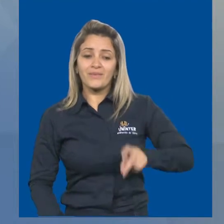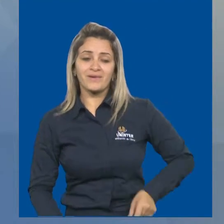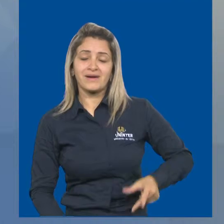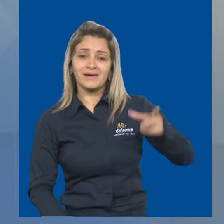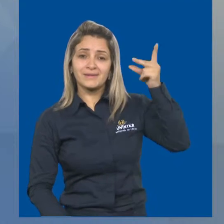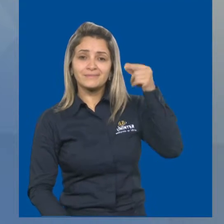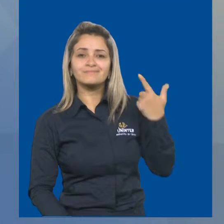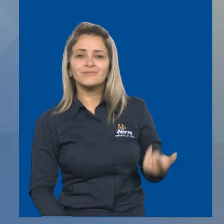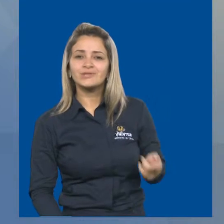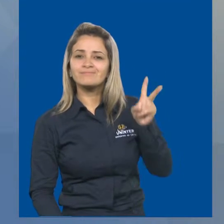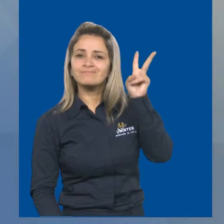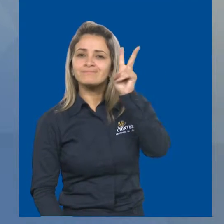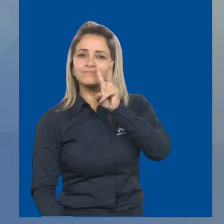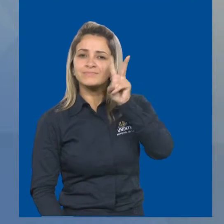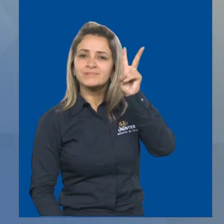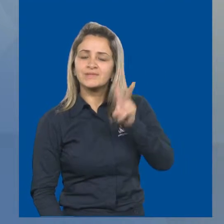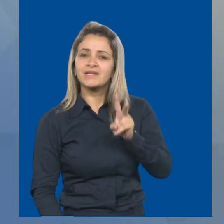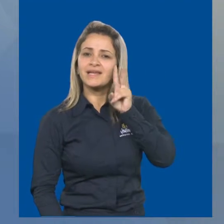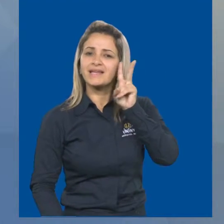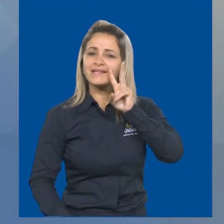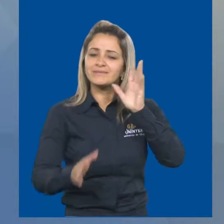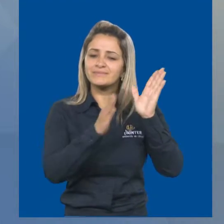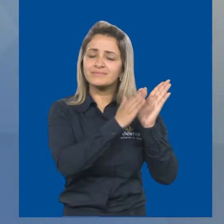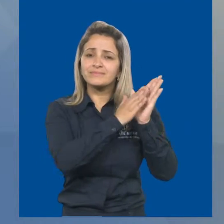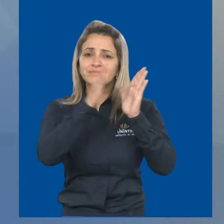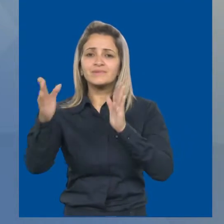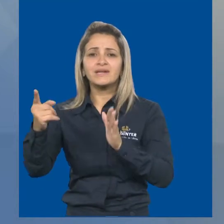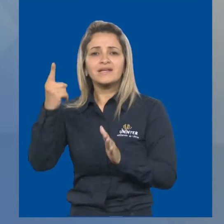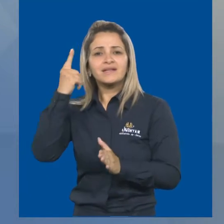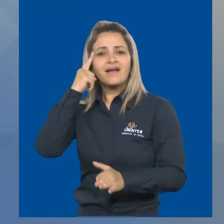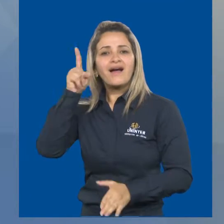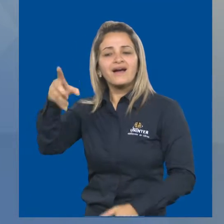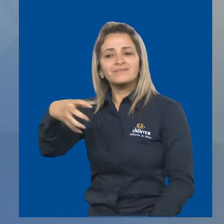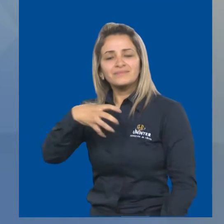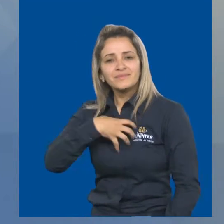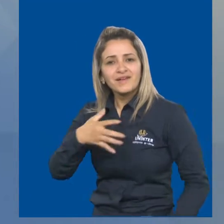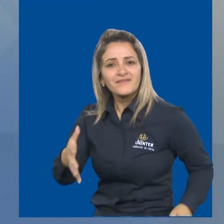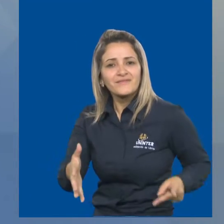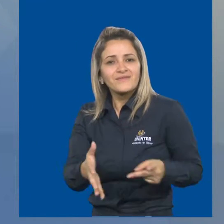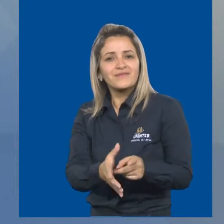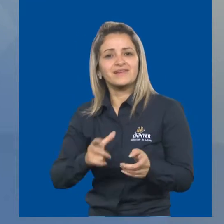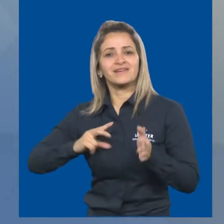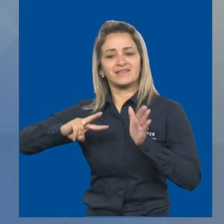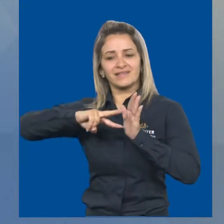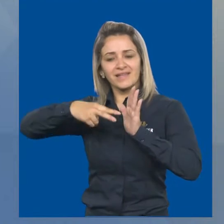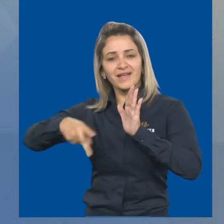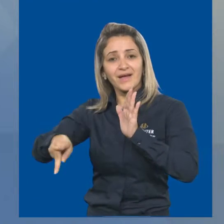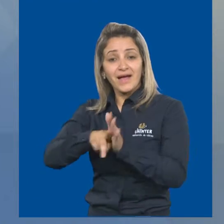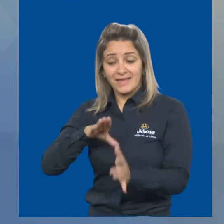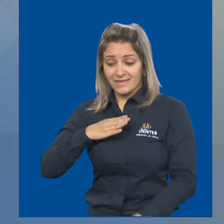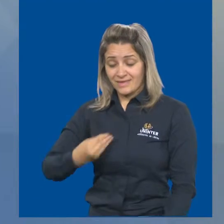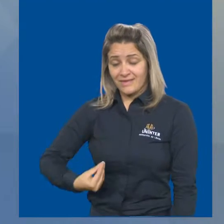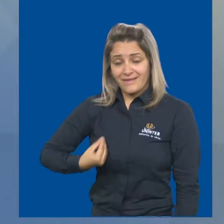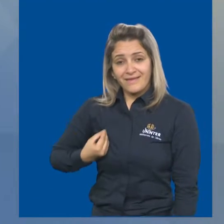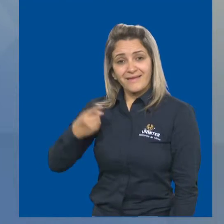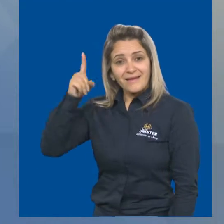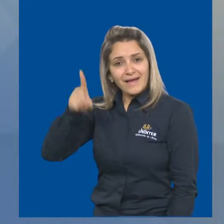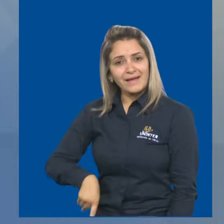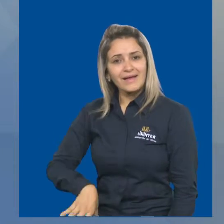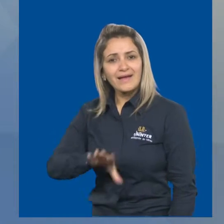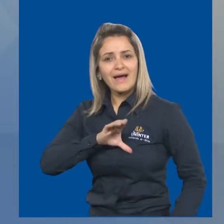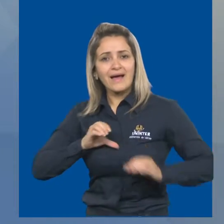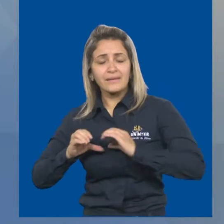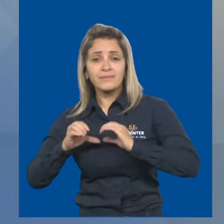como se nesta lembrança ele encontrasse algo verdadeiramente significativo em sua vida. E aí,